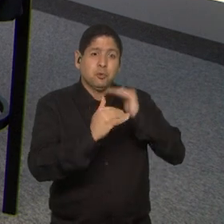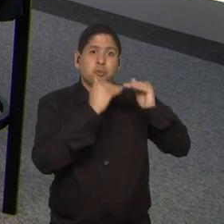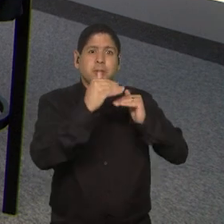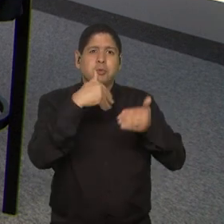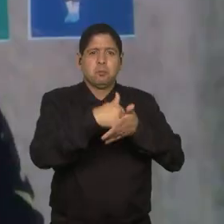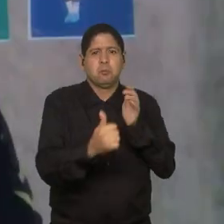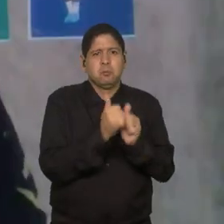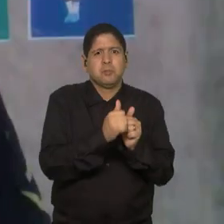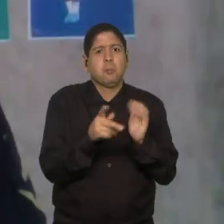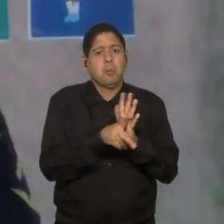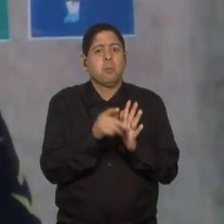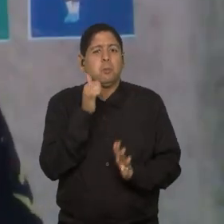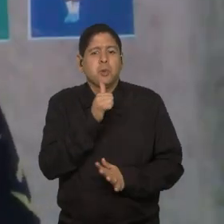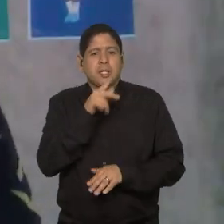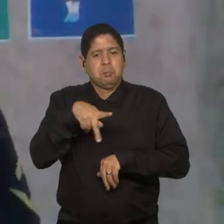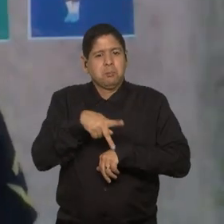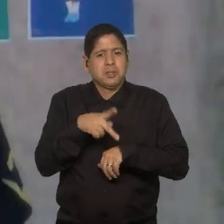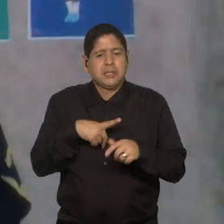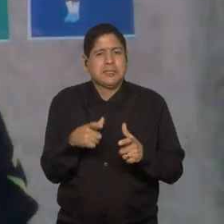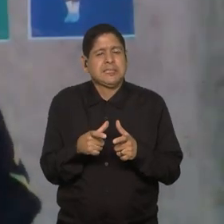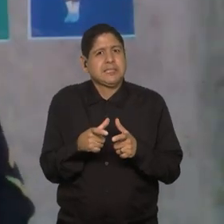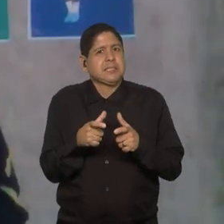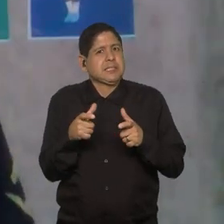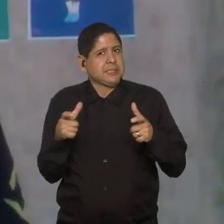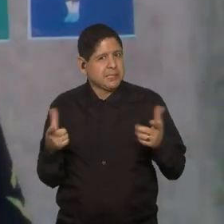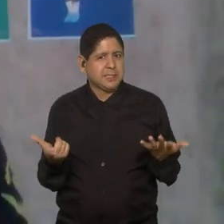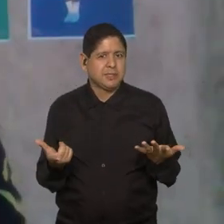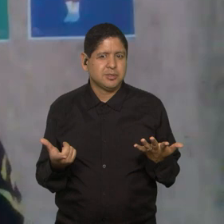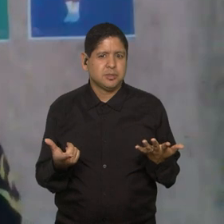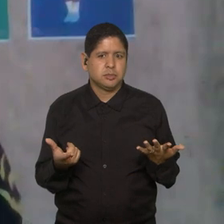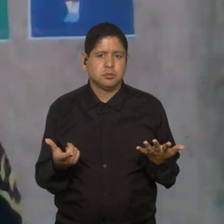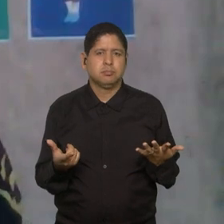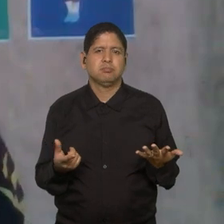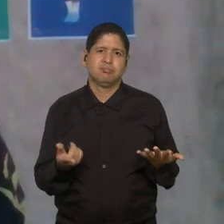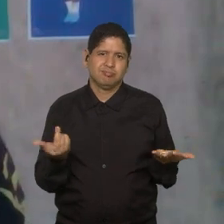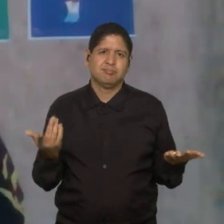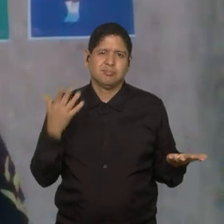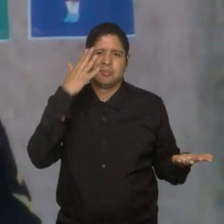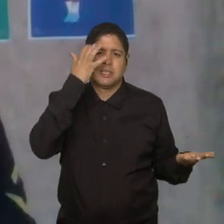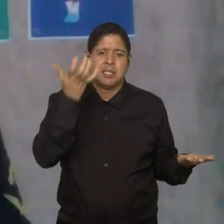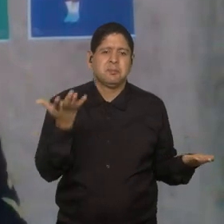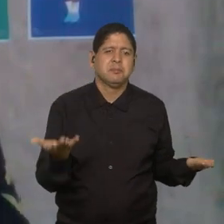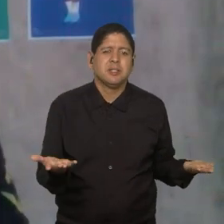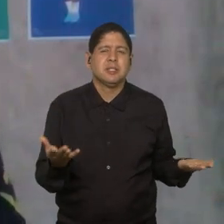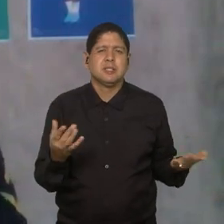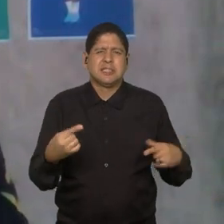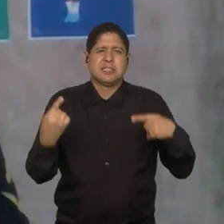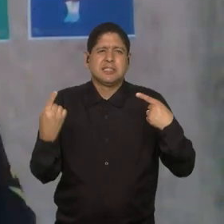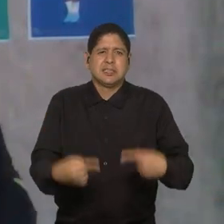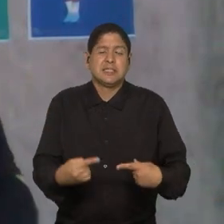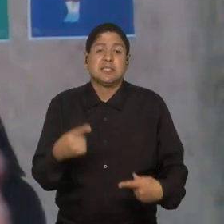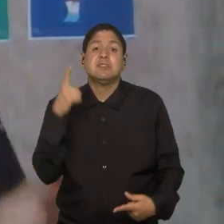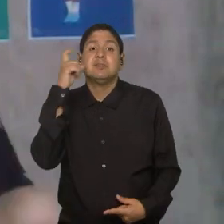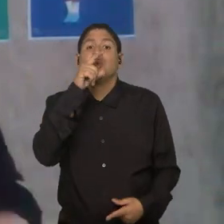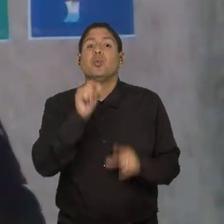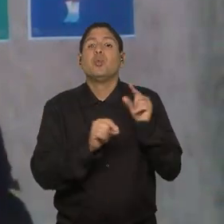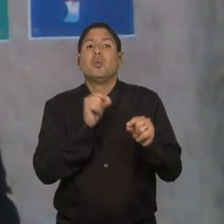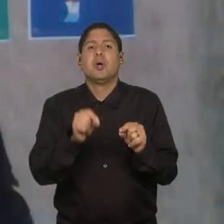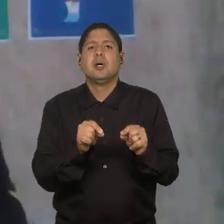feminino no Brasil, um país tão grande, com dimensões, né, continentais, é enfrentar o desafio de